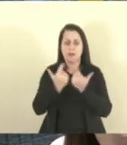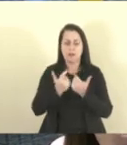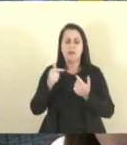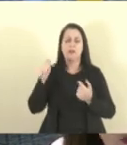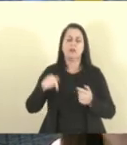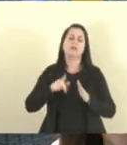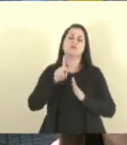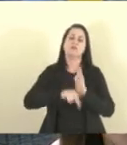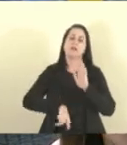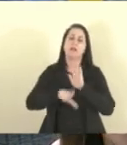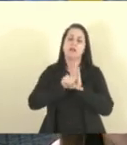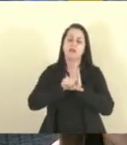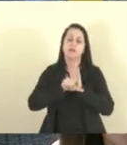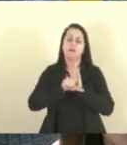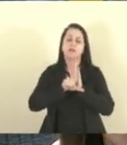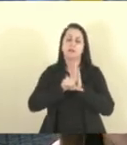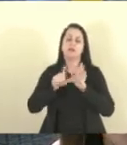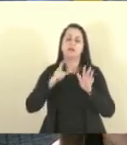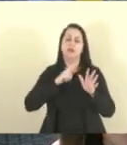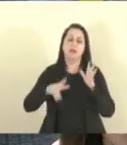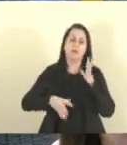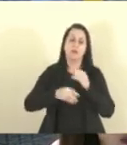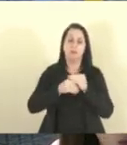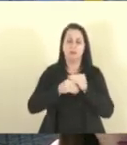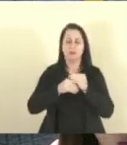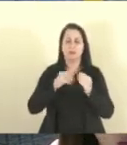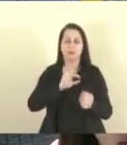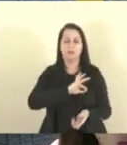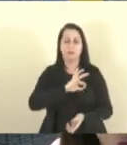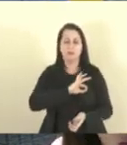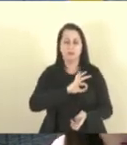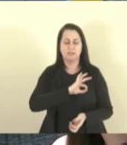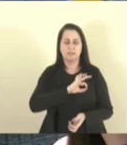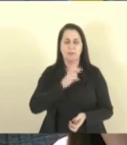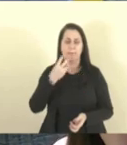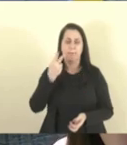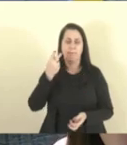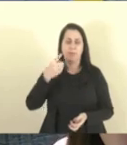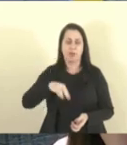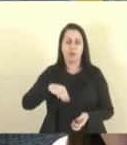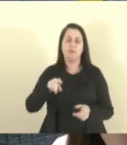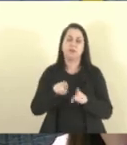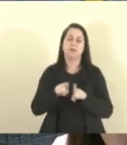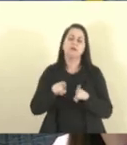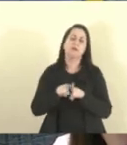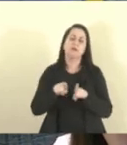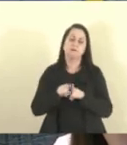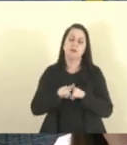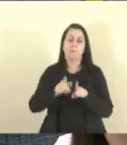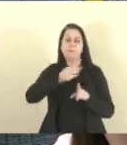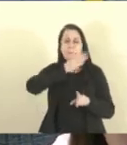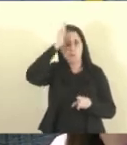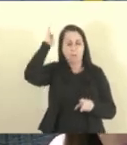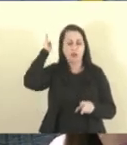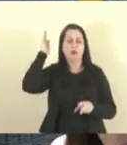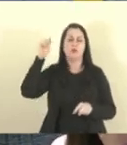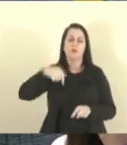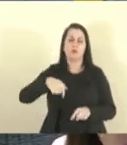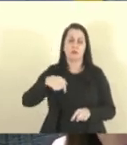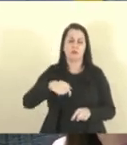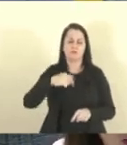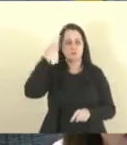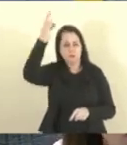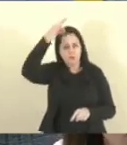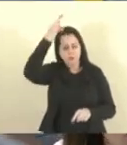de lei para complementar a polícia militar e também o bombeiro militar. Então,